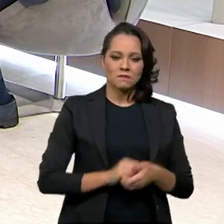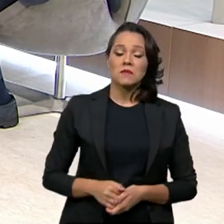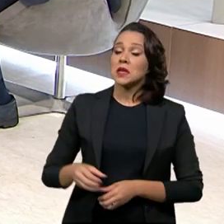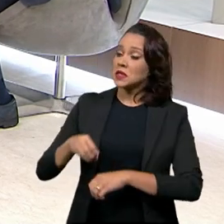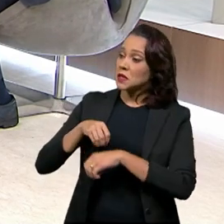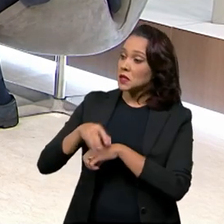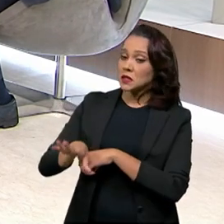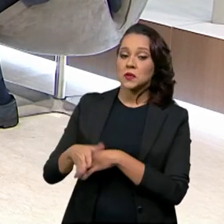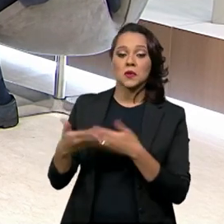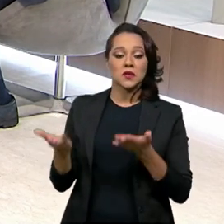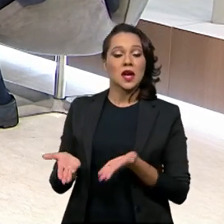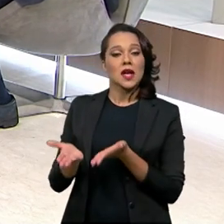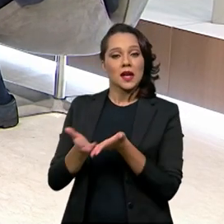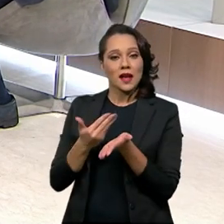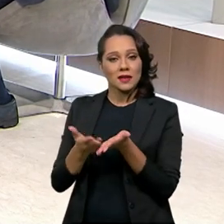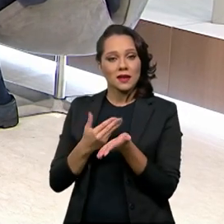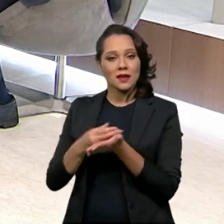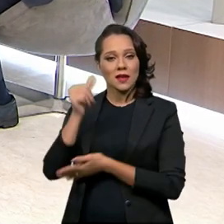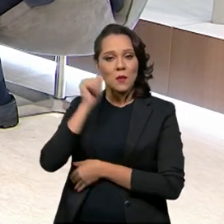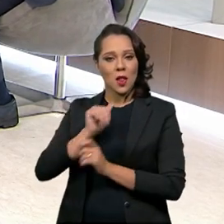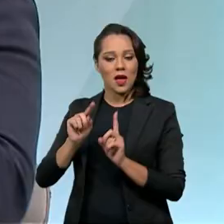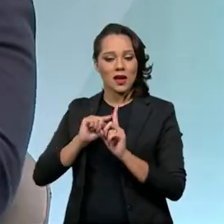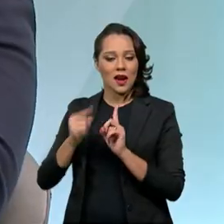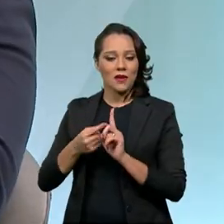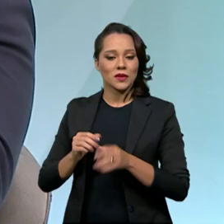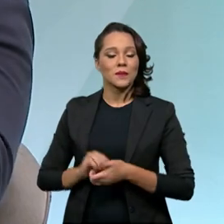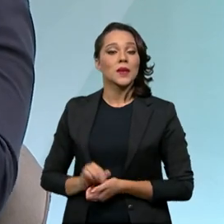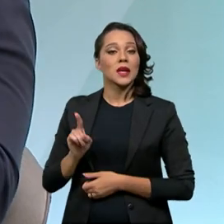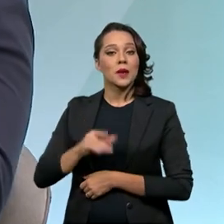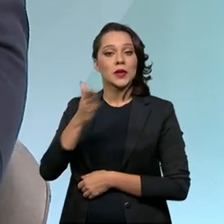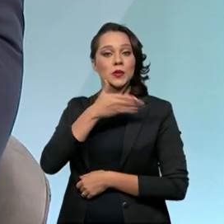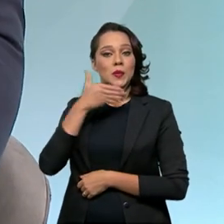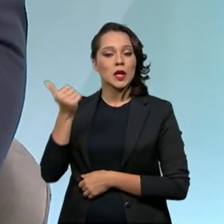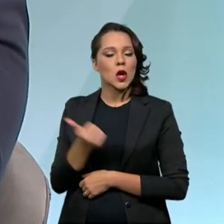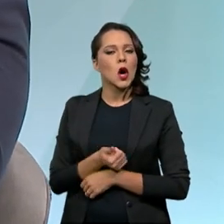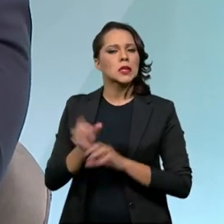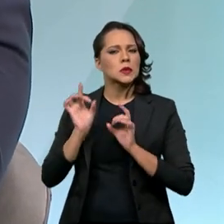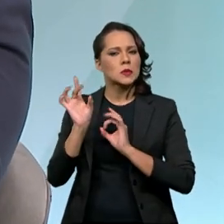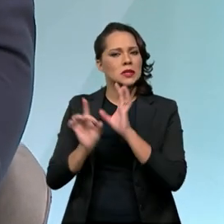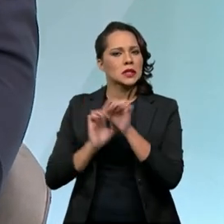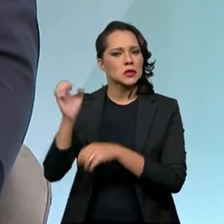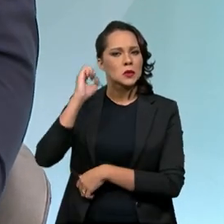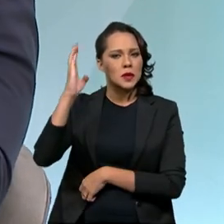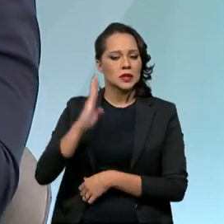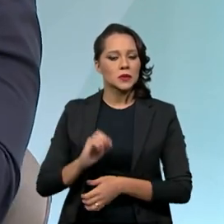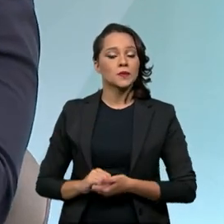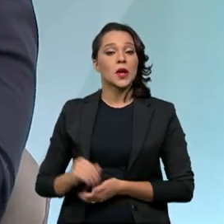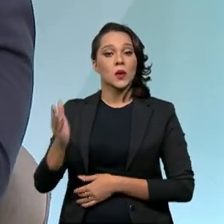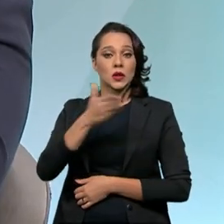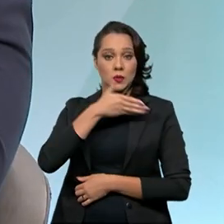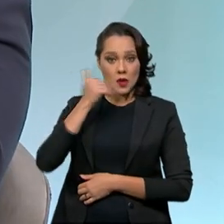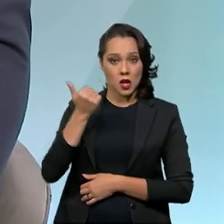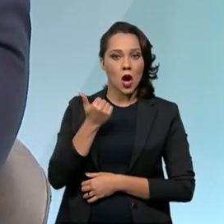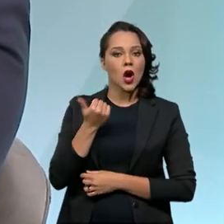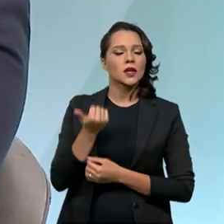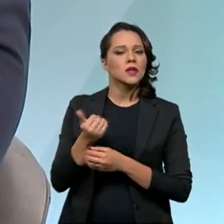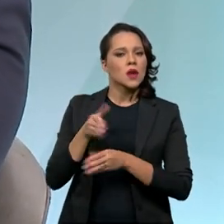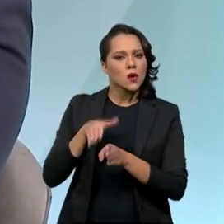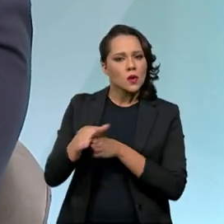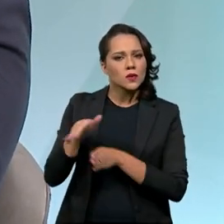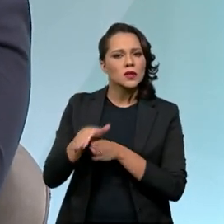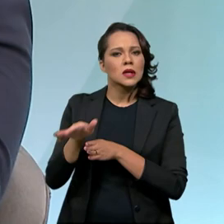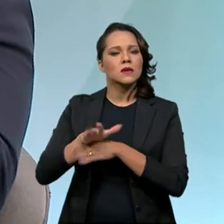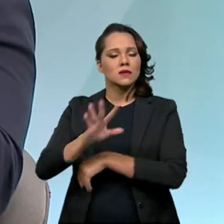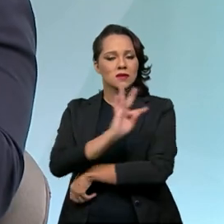lançamos recentemente a caderneta da gestante, feita pelos melhores especialistas do Brasil, com as melhores recomendações